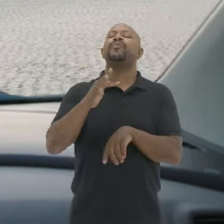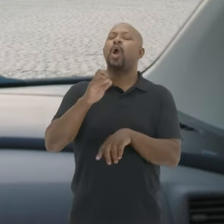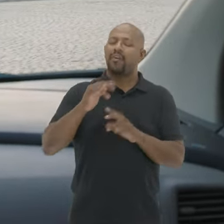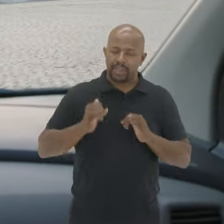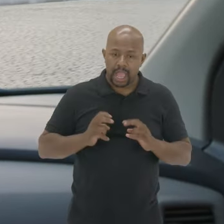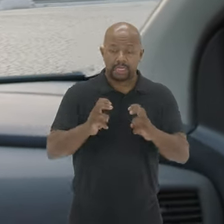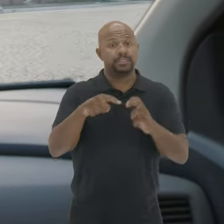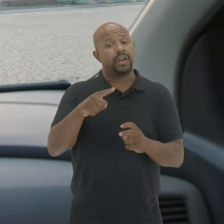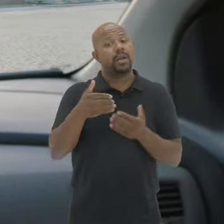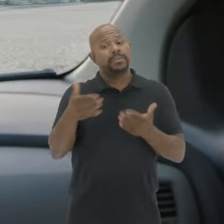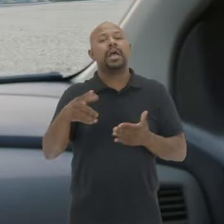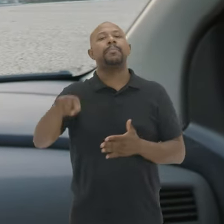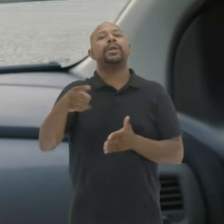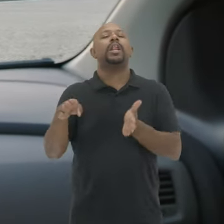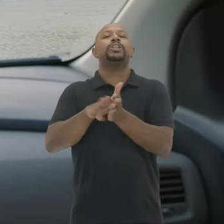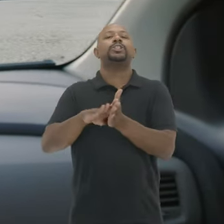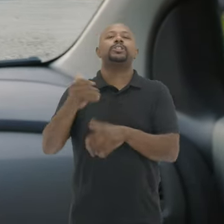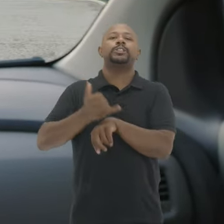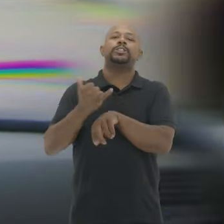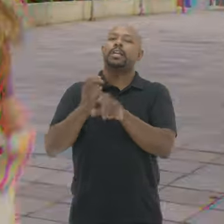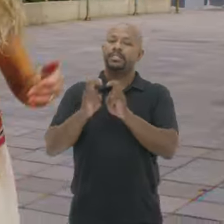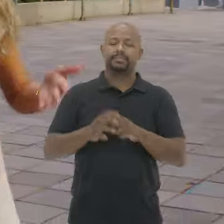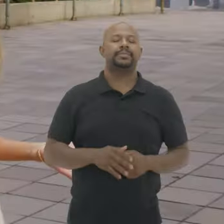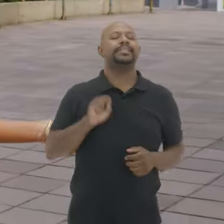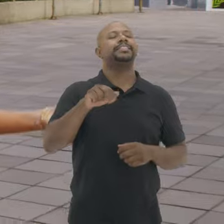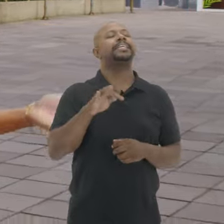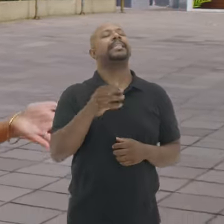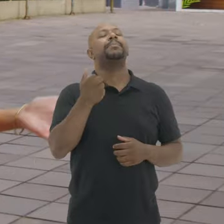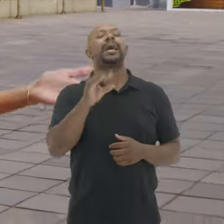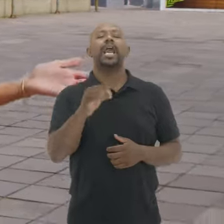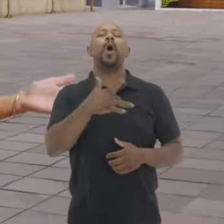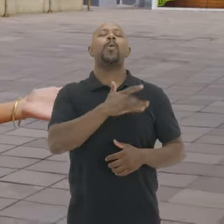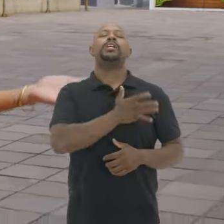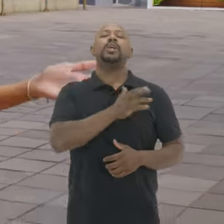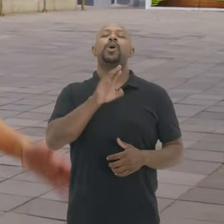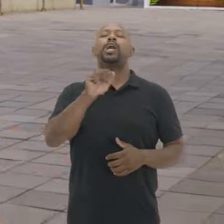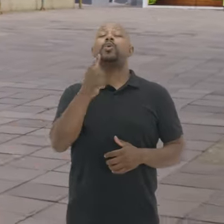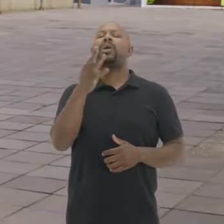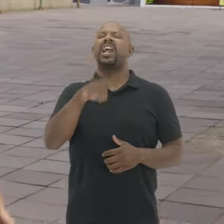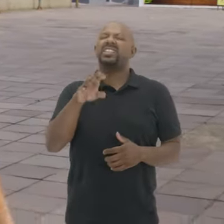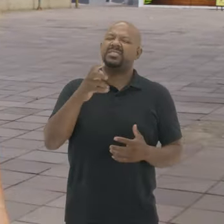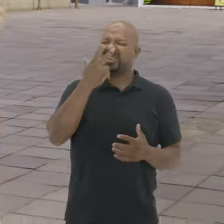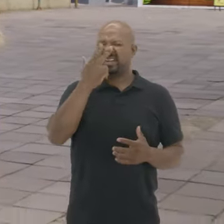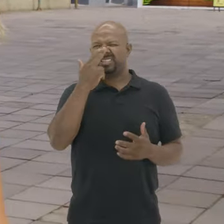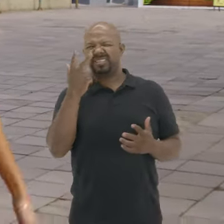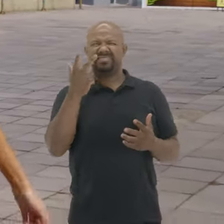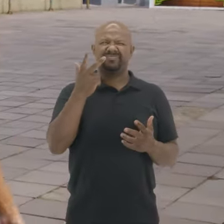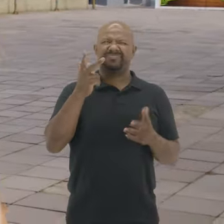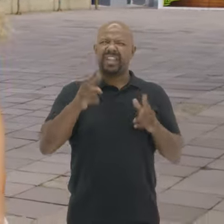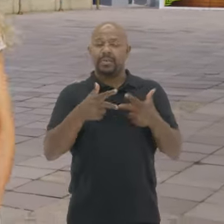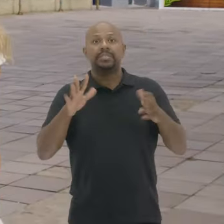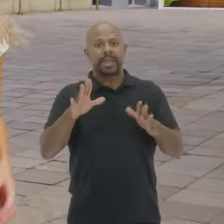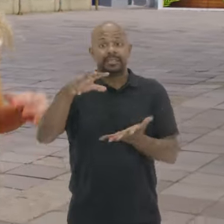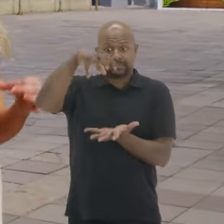essa história Pelo largo da estação ferroviária Manu fala para a câmera Santa Maria, coração do Rio Grande Isso soa meio clichê por aqui